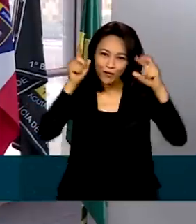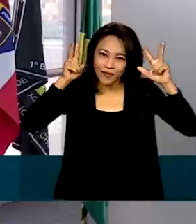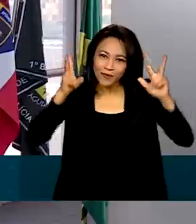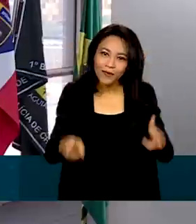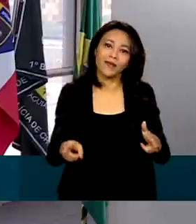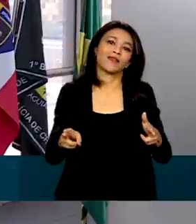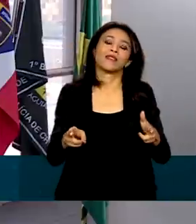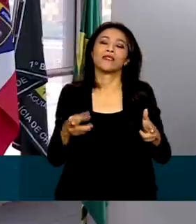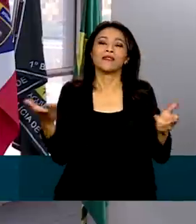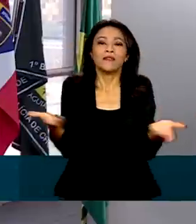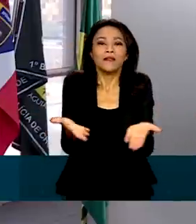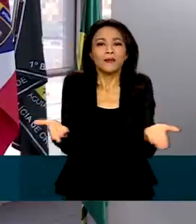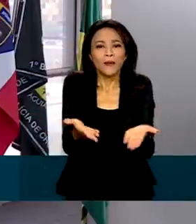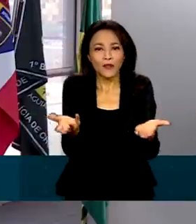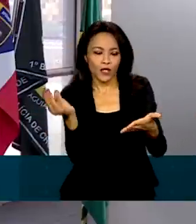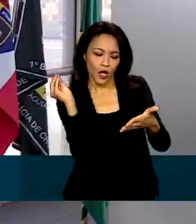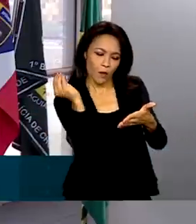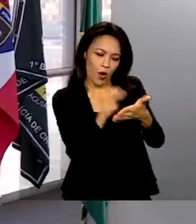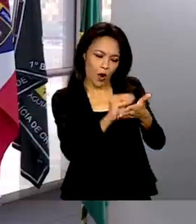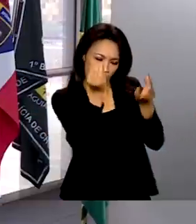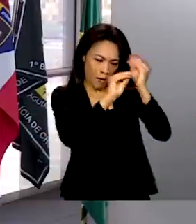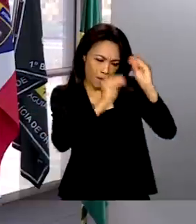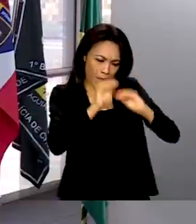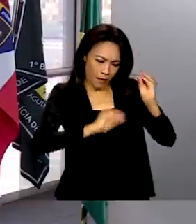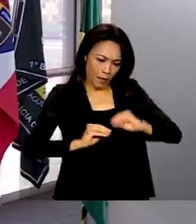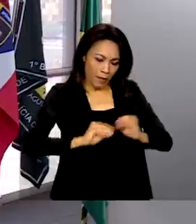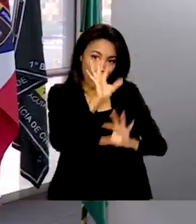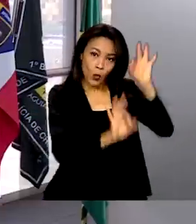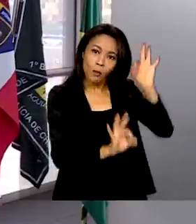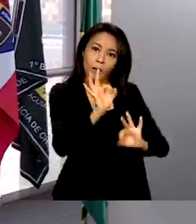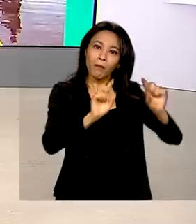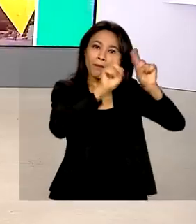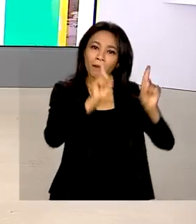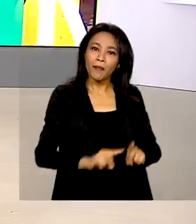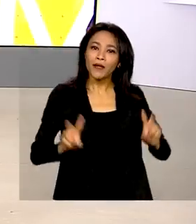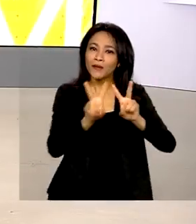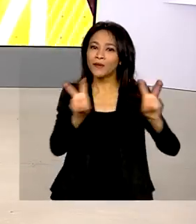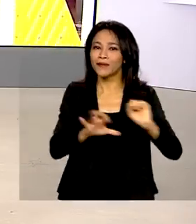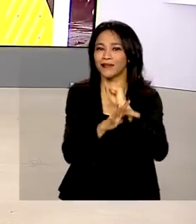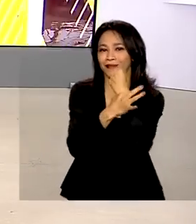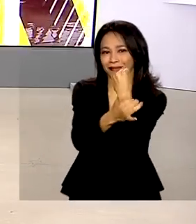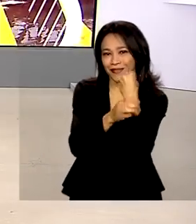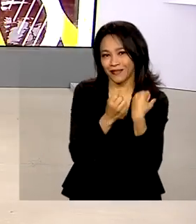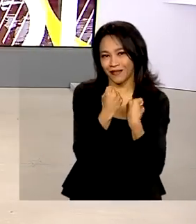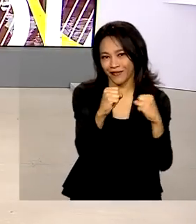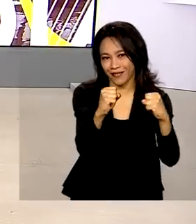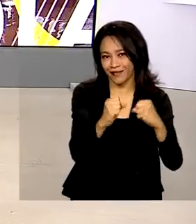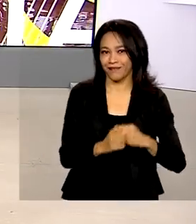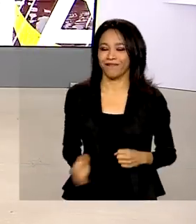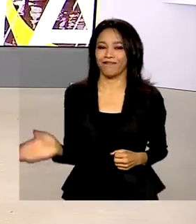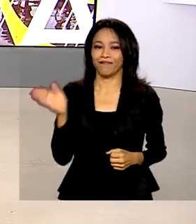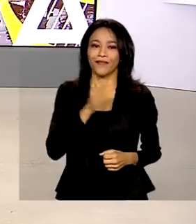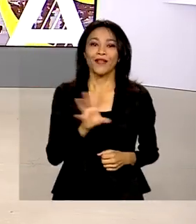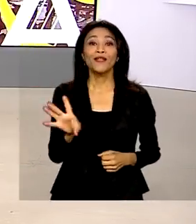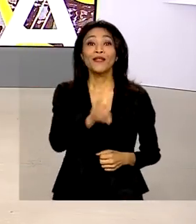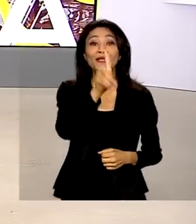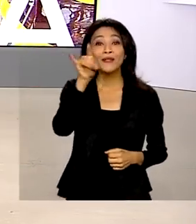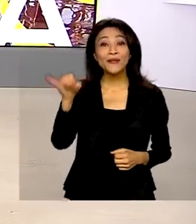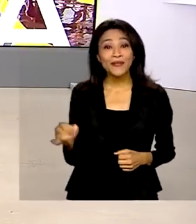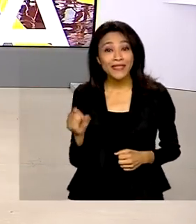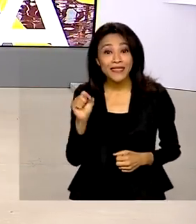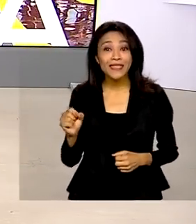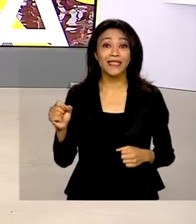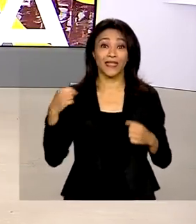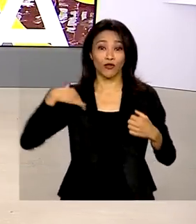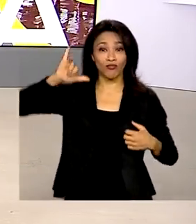materializados no Plano Nacional de Segurança Pública e Defesa Social. E no dia do aviador, a Agência